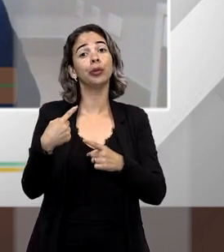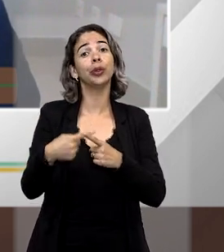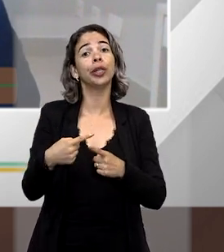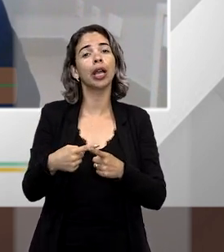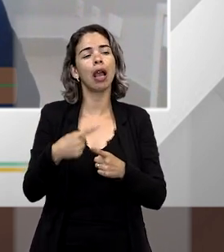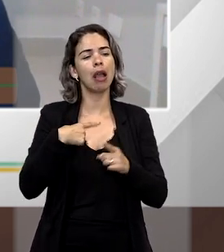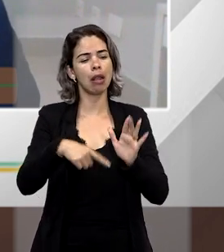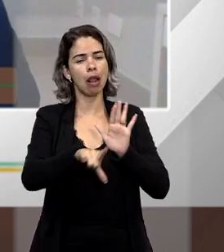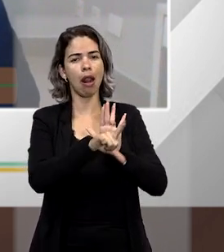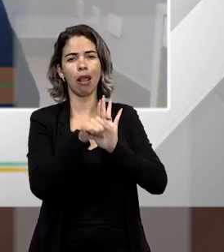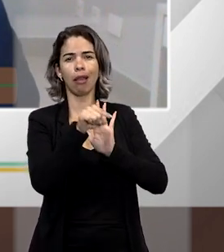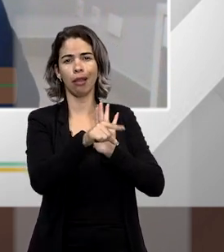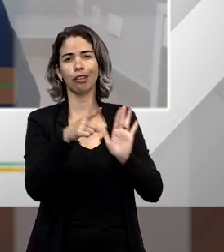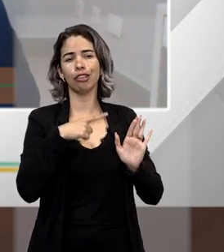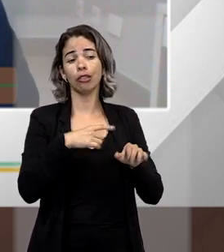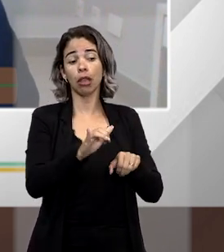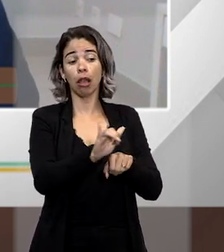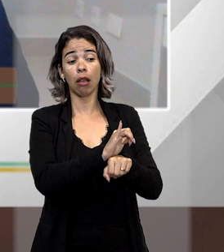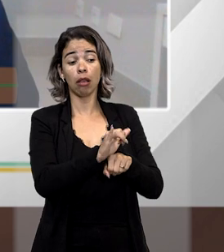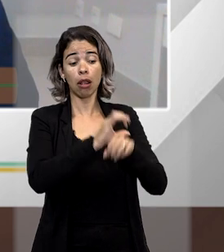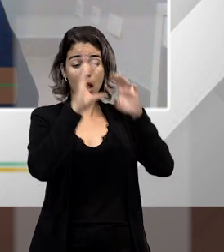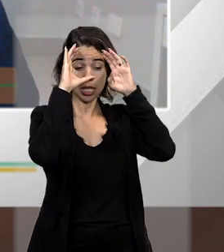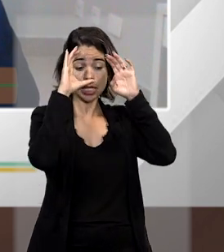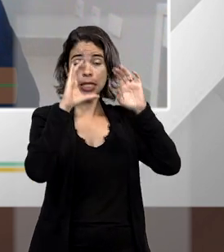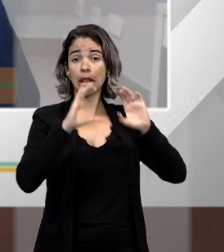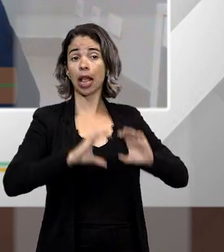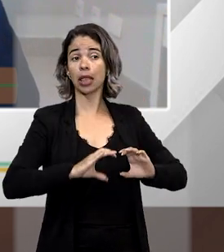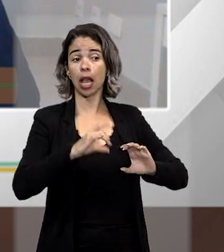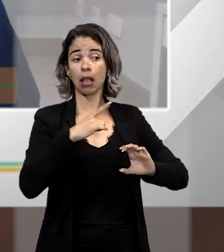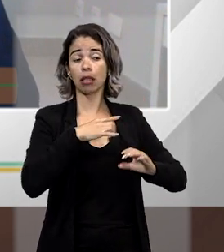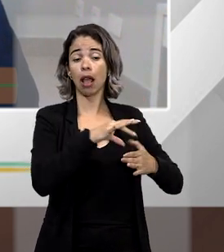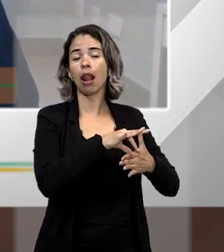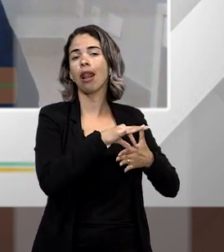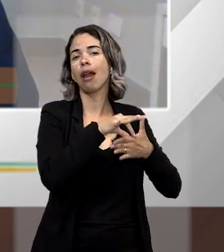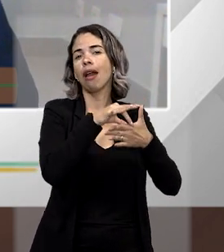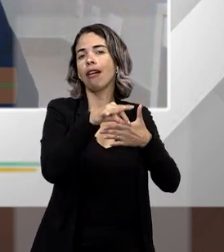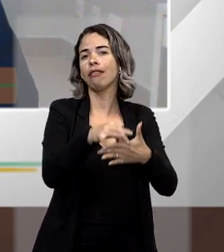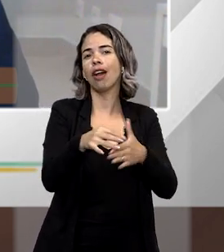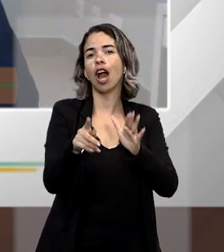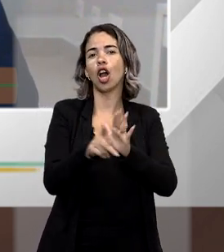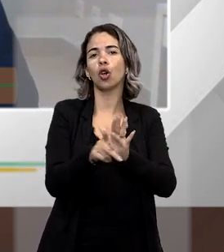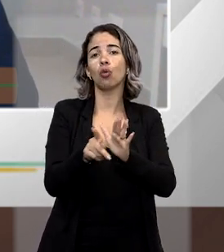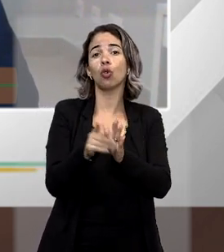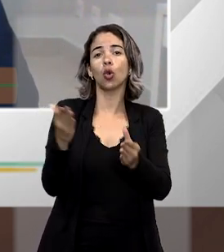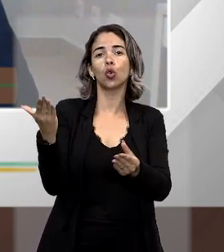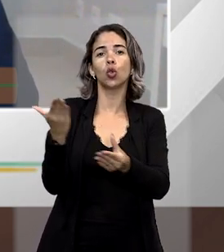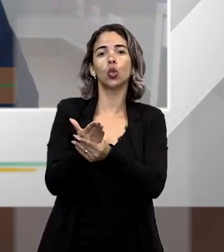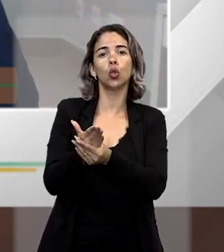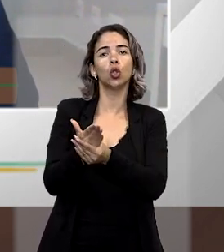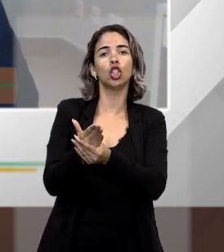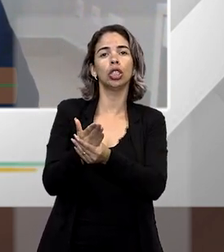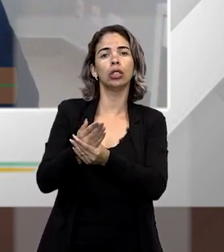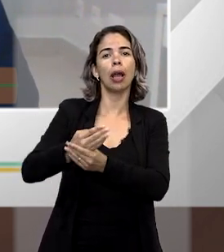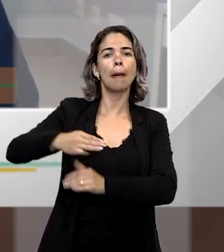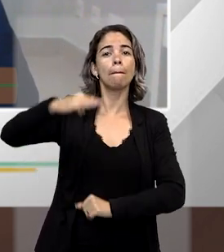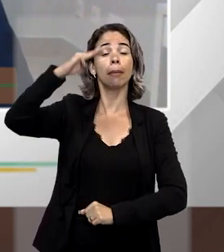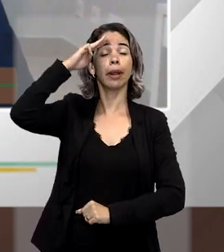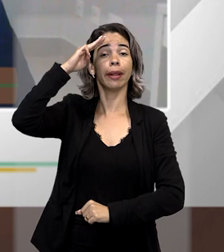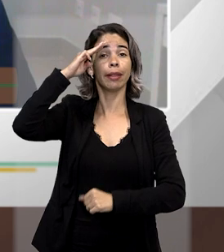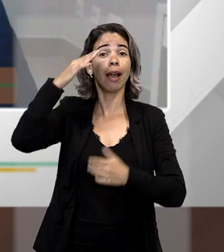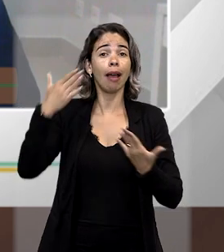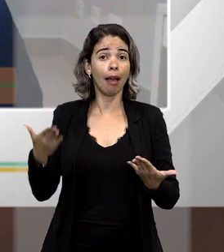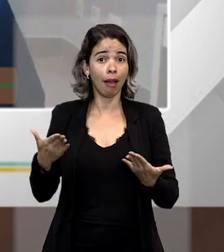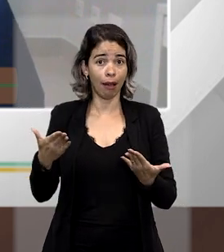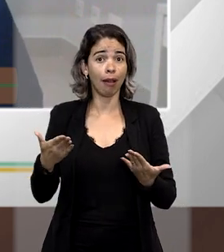extraordinariamente, essa lei previa a possibilidade do cidadão civil ser levado, por exemplo, a julgamento junto à justiça militar,